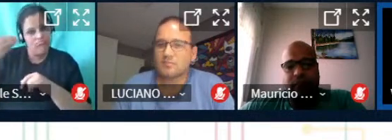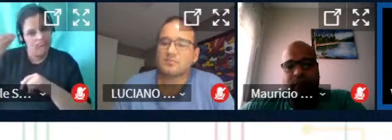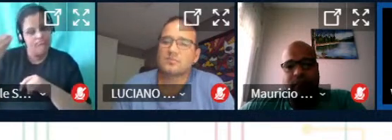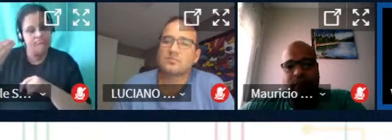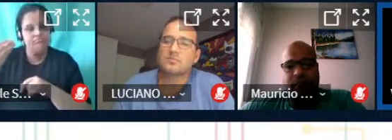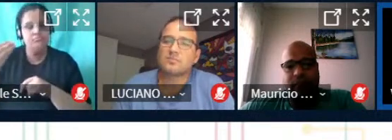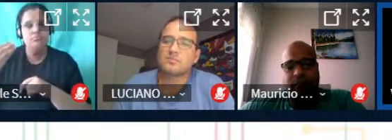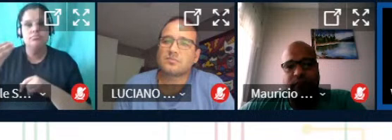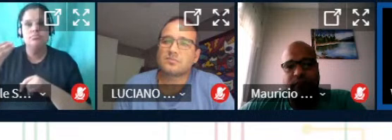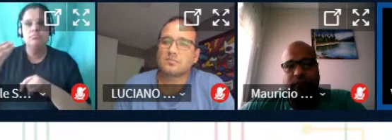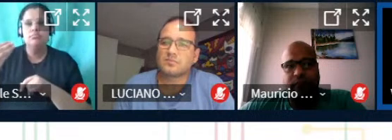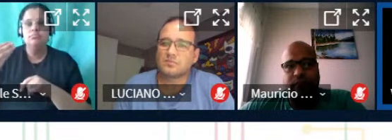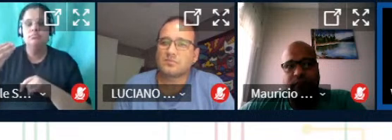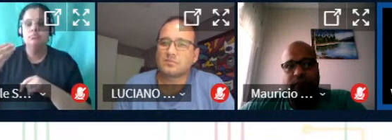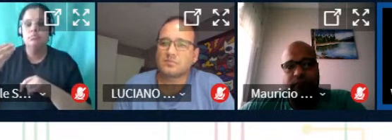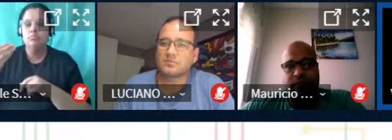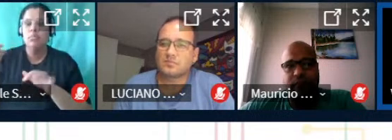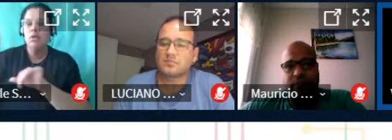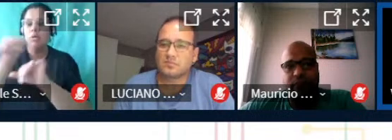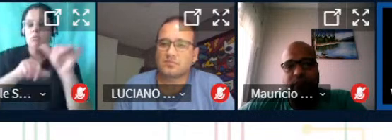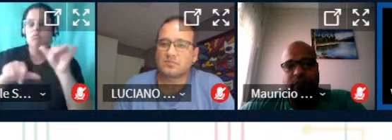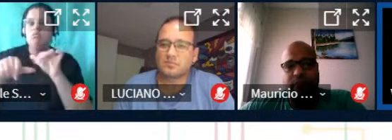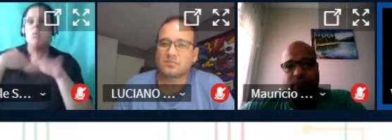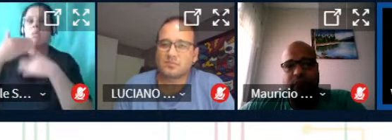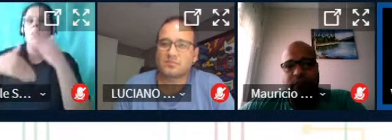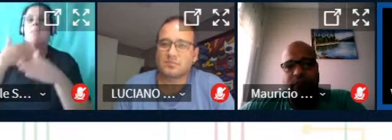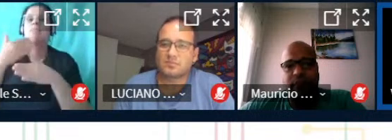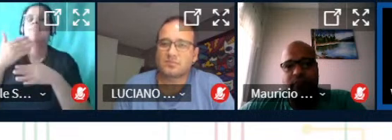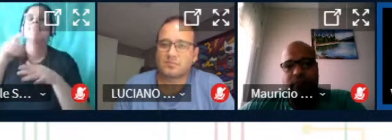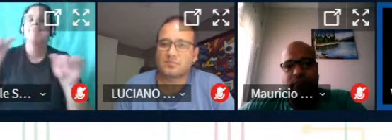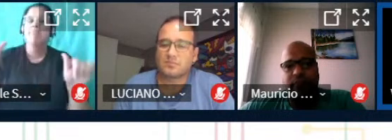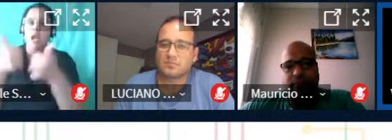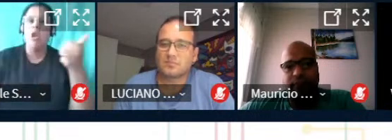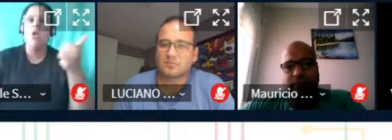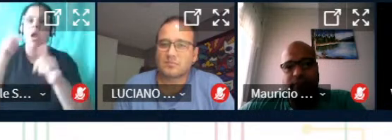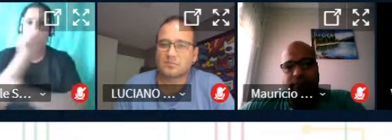essas laças e tornar o processo mais agradável para o estudante do primeiro ano